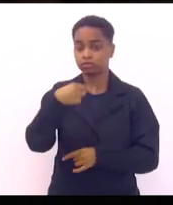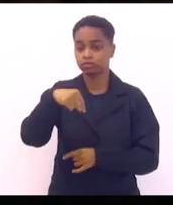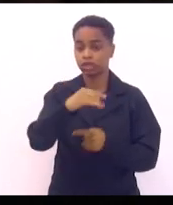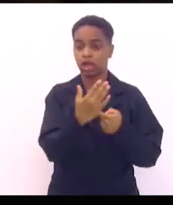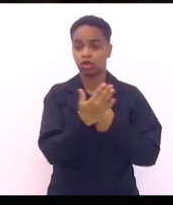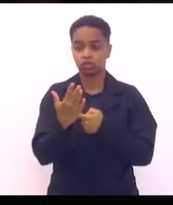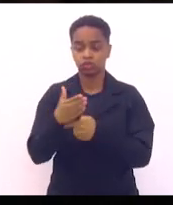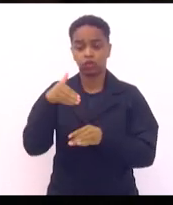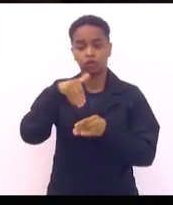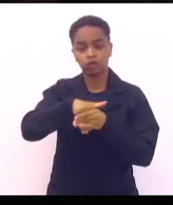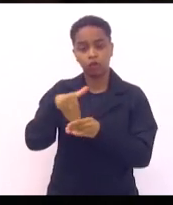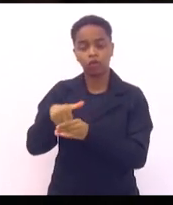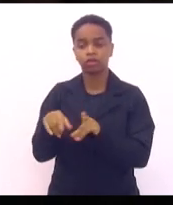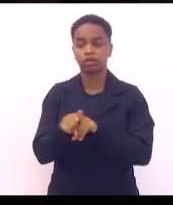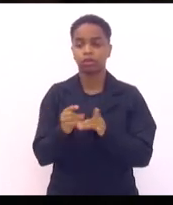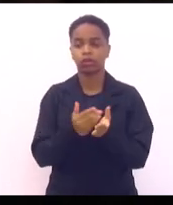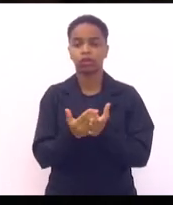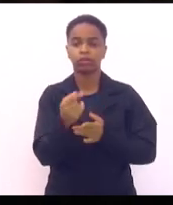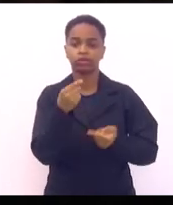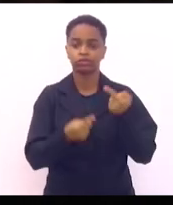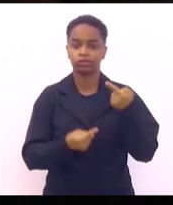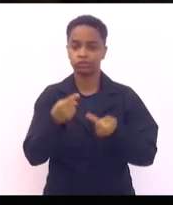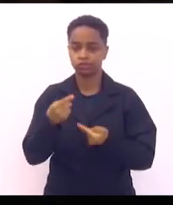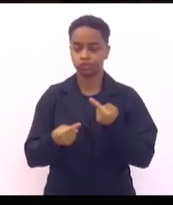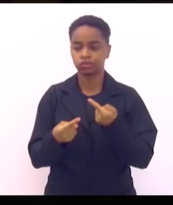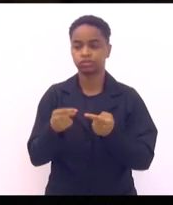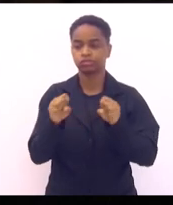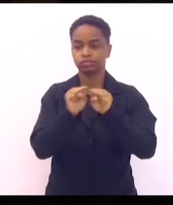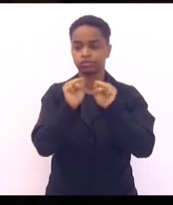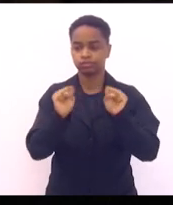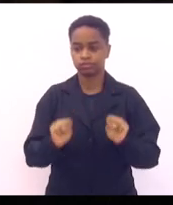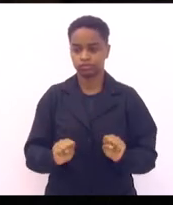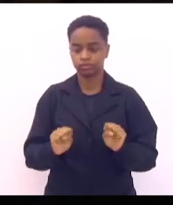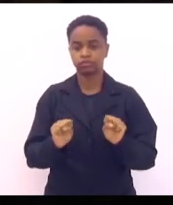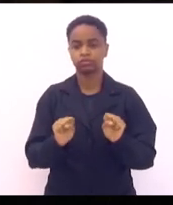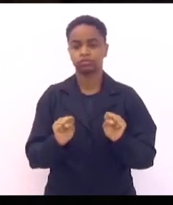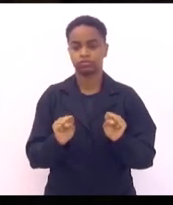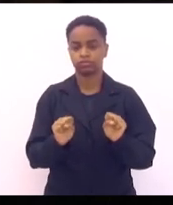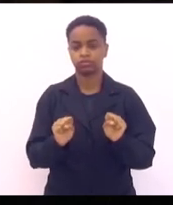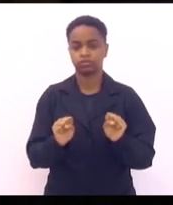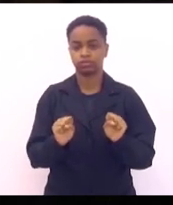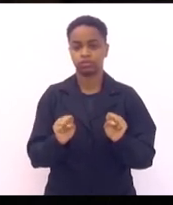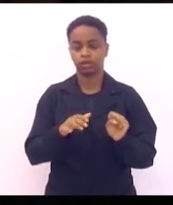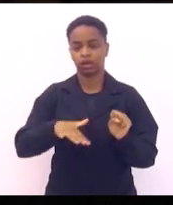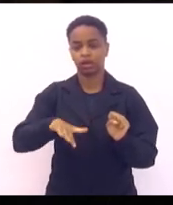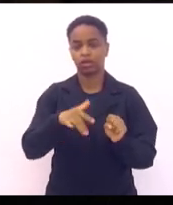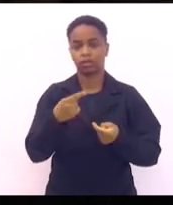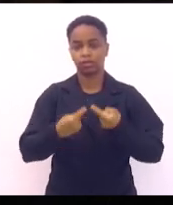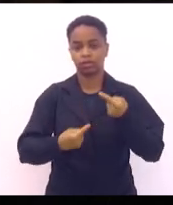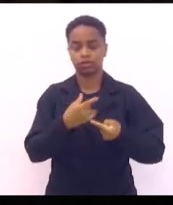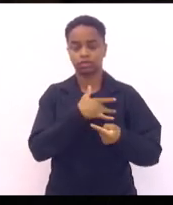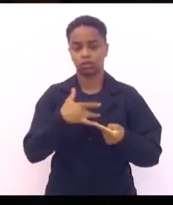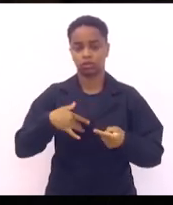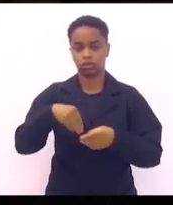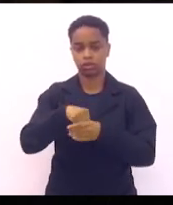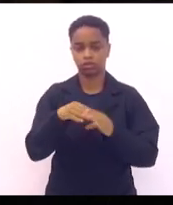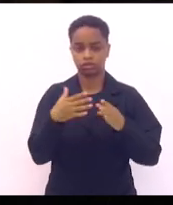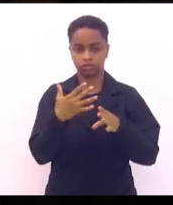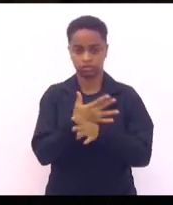gente vote e a gente comece a discutir o sistema de política de saúde nos municípios.